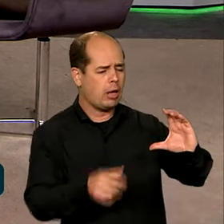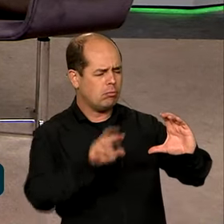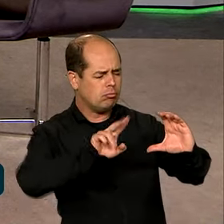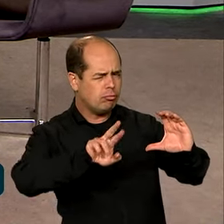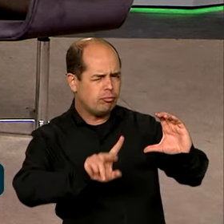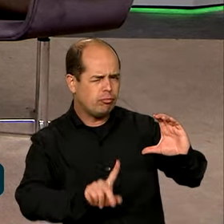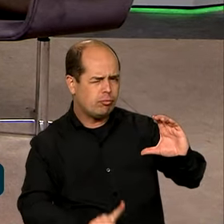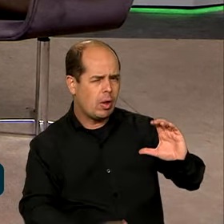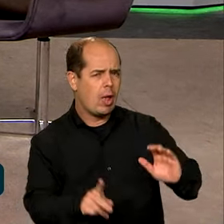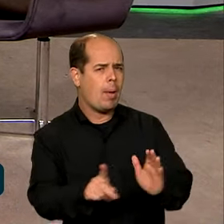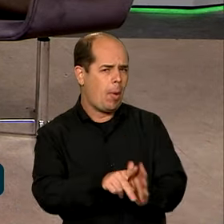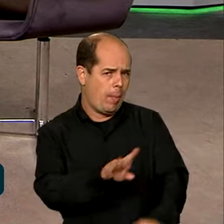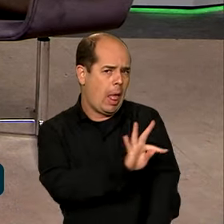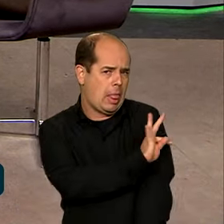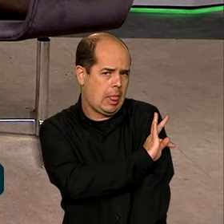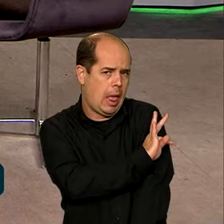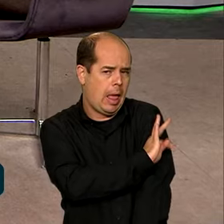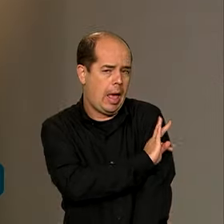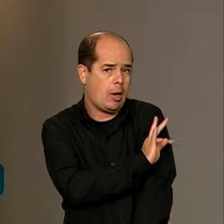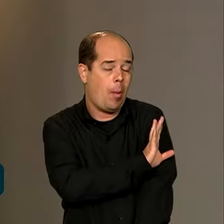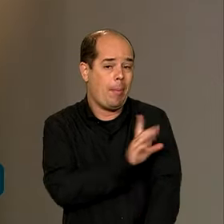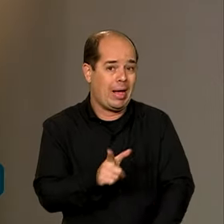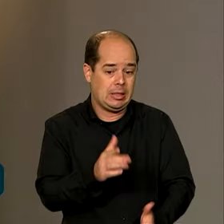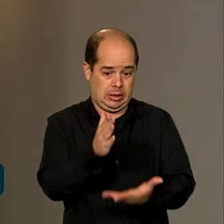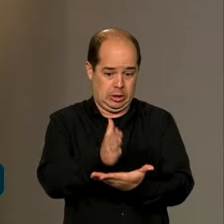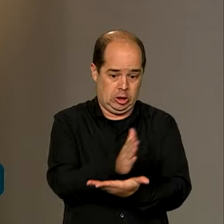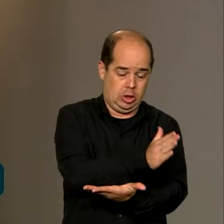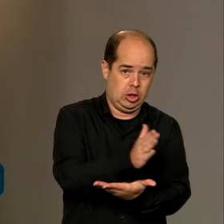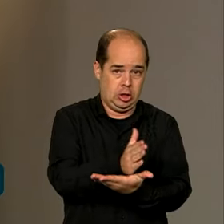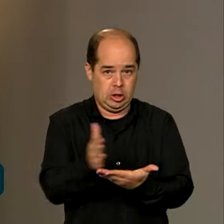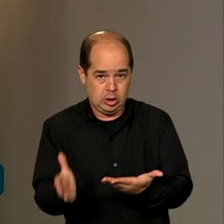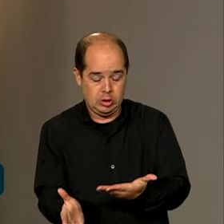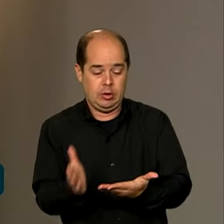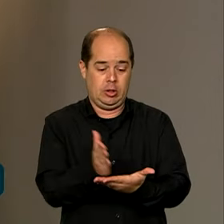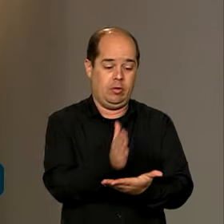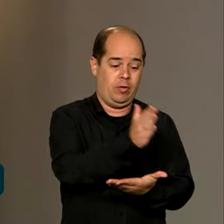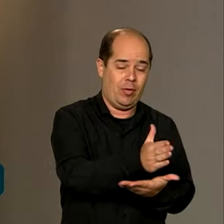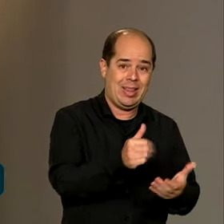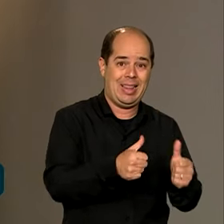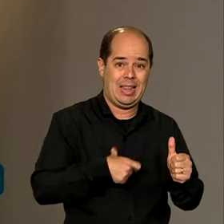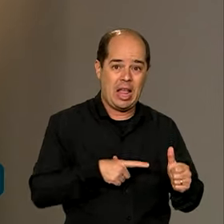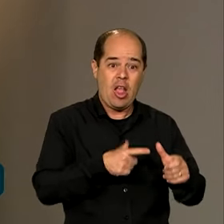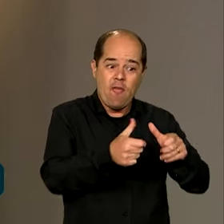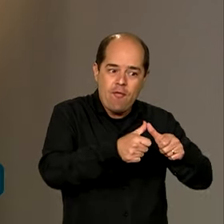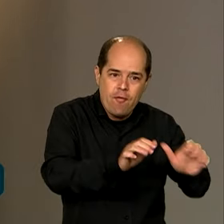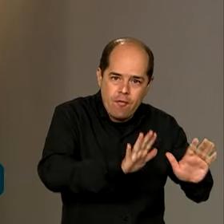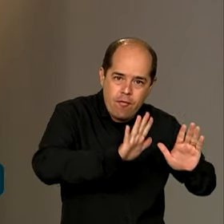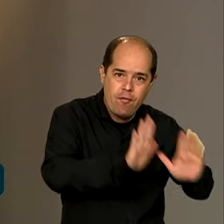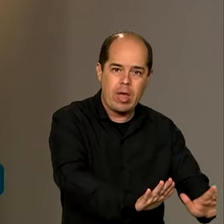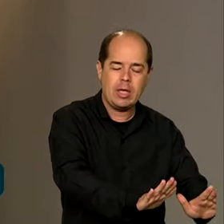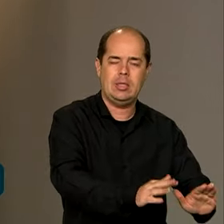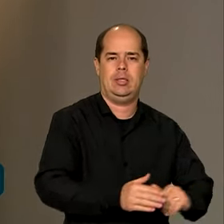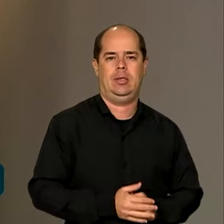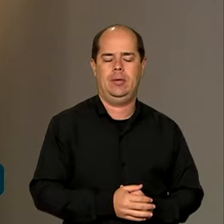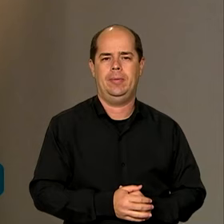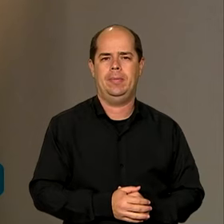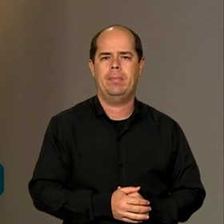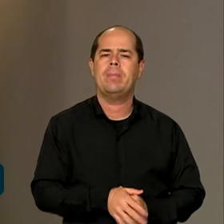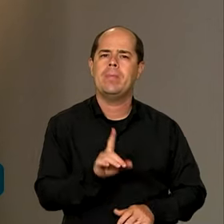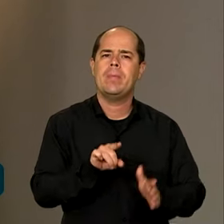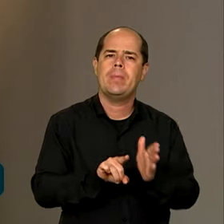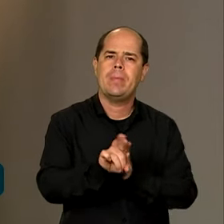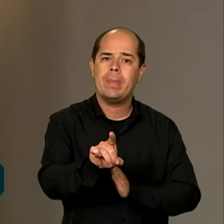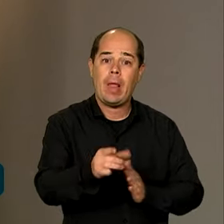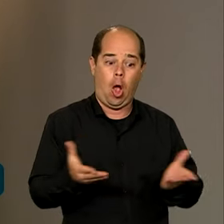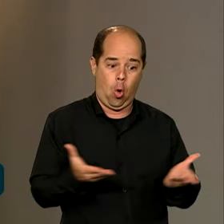vamos dividir em duas partes. Primeiro, a parte fixa dessa rede. Eu lhe pergunto em relação ao que já